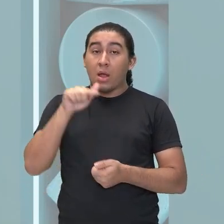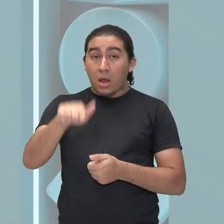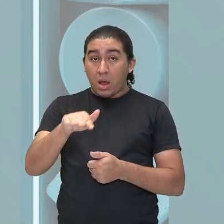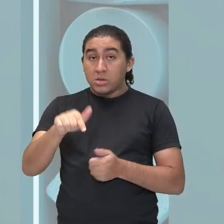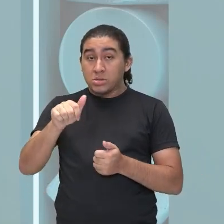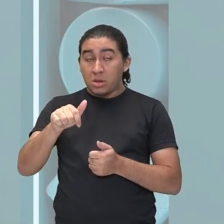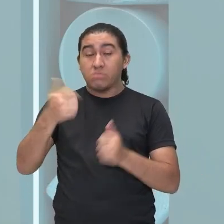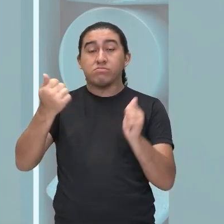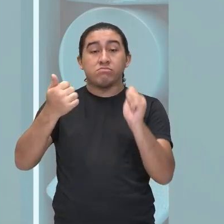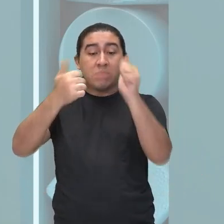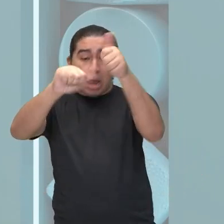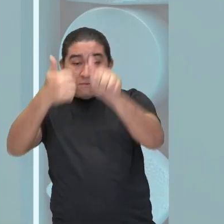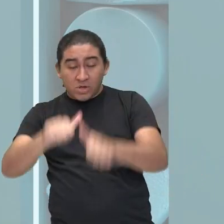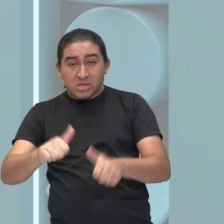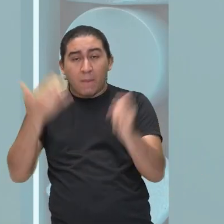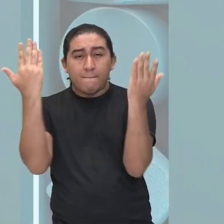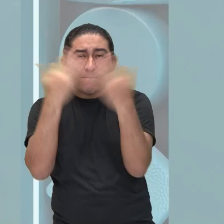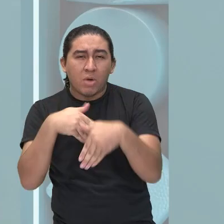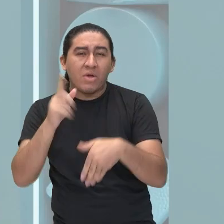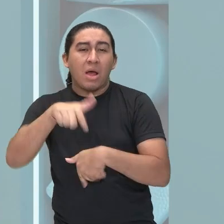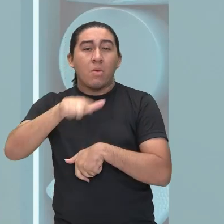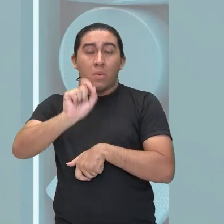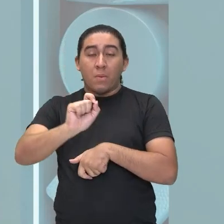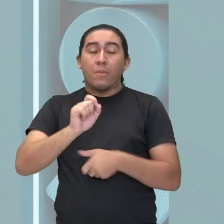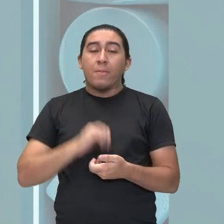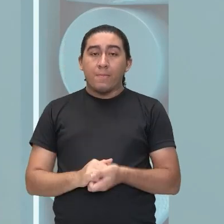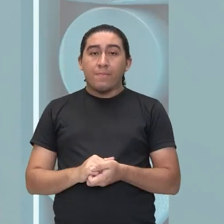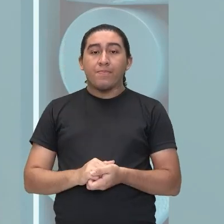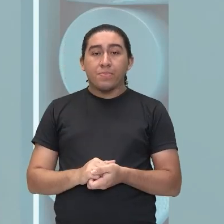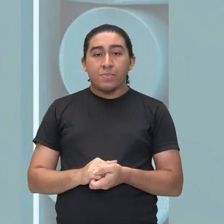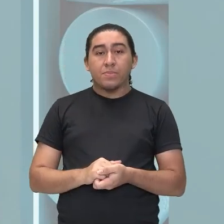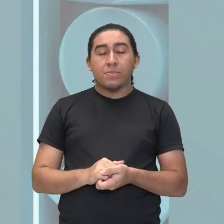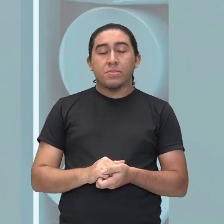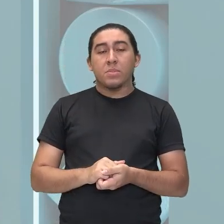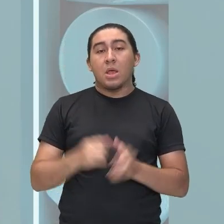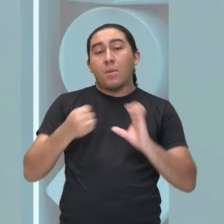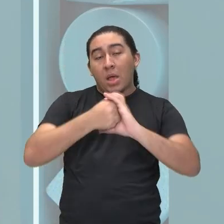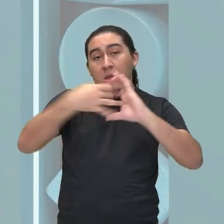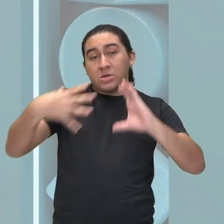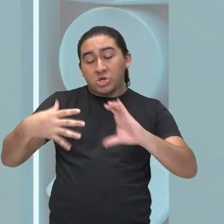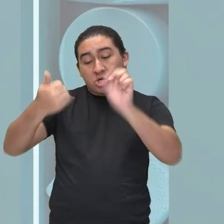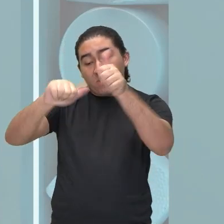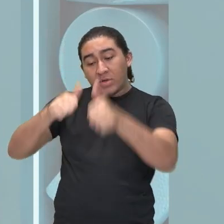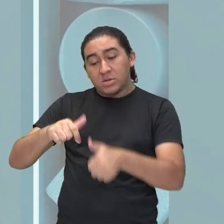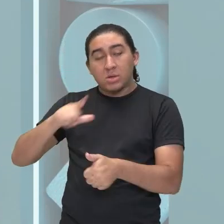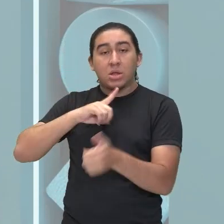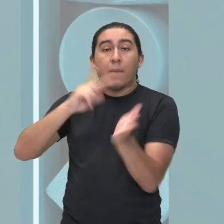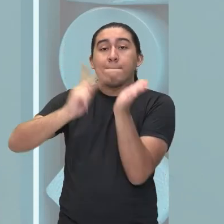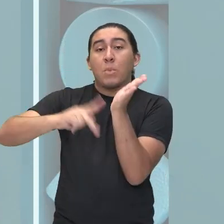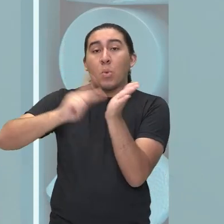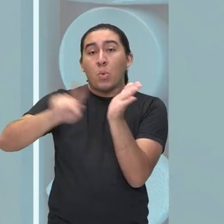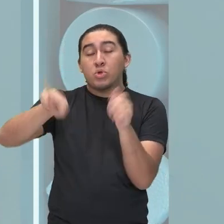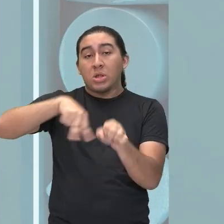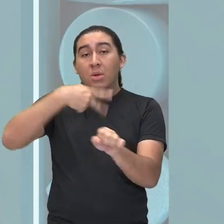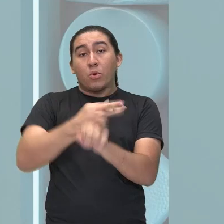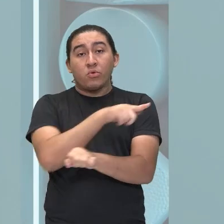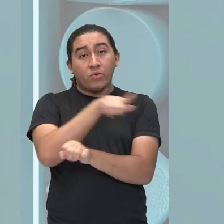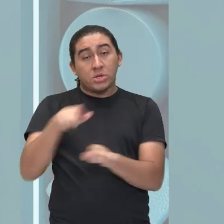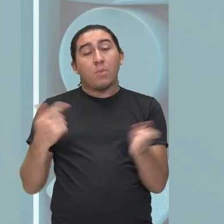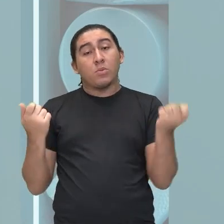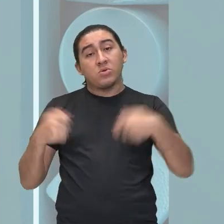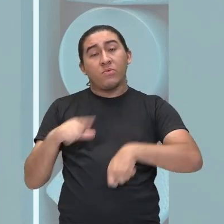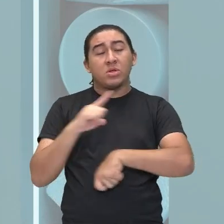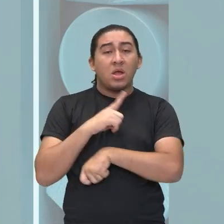funciona exatamente como um critério avaliativo para uma nota e que vai te dar acesso depois aí à